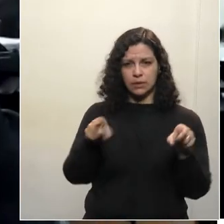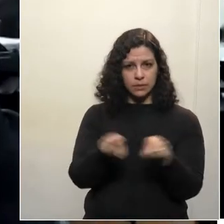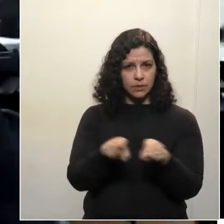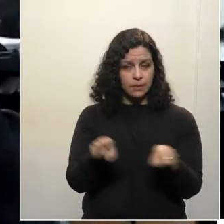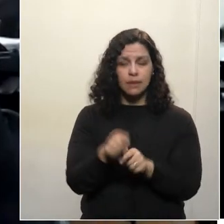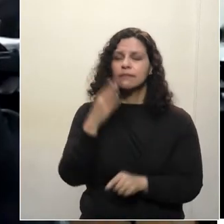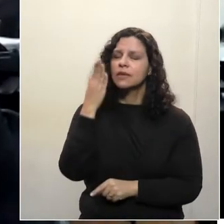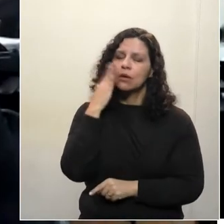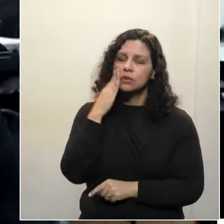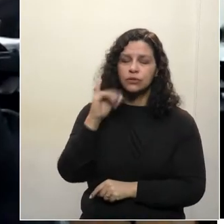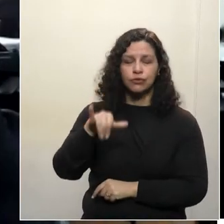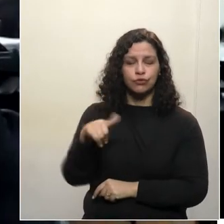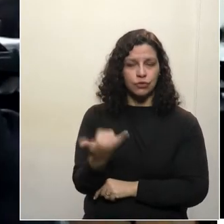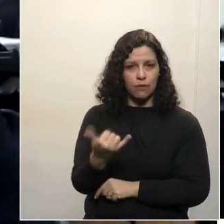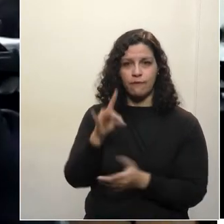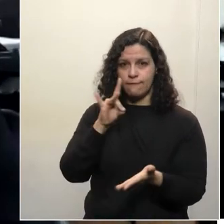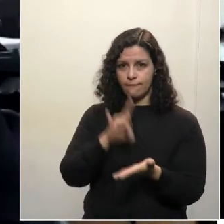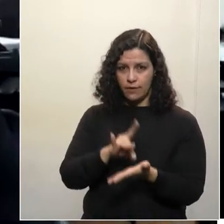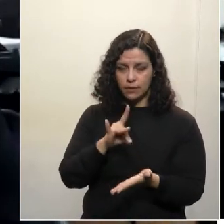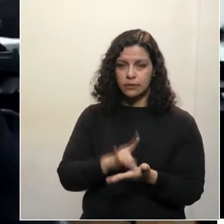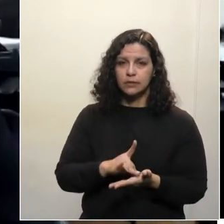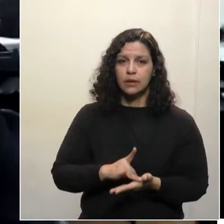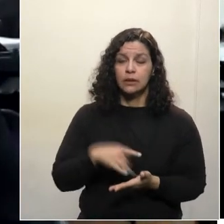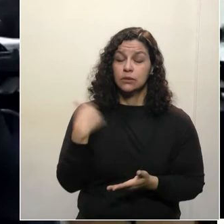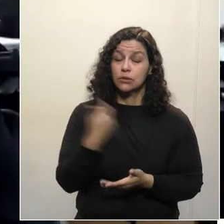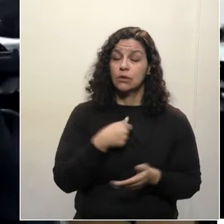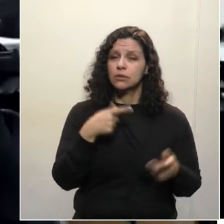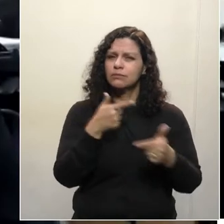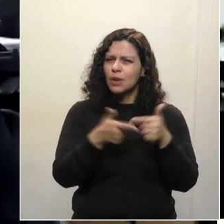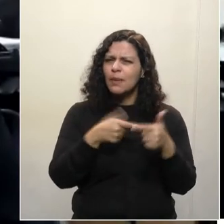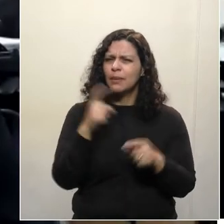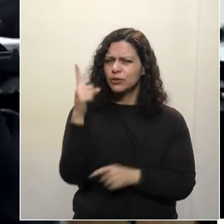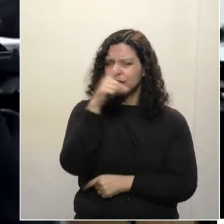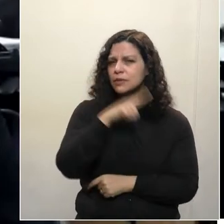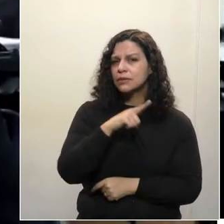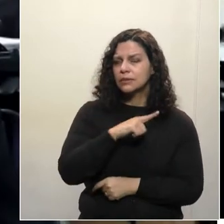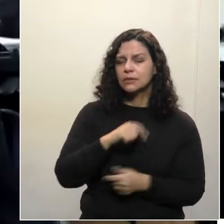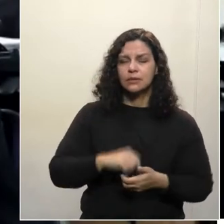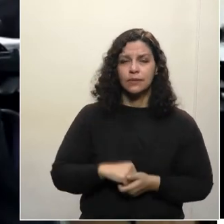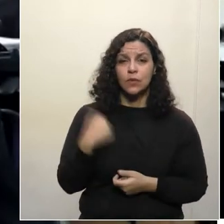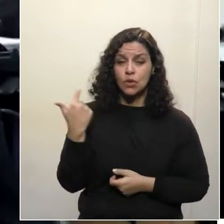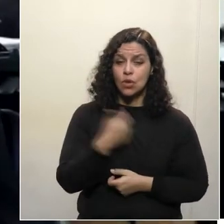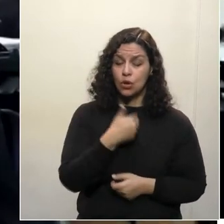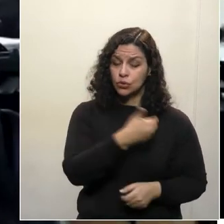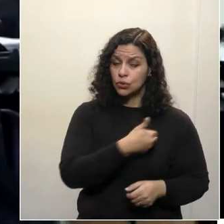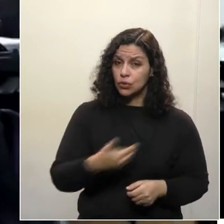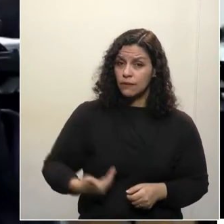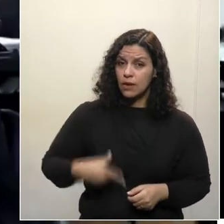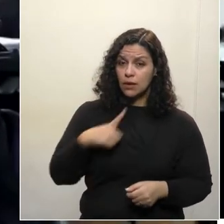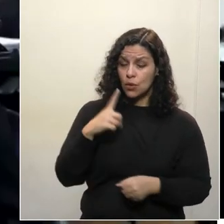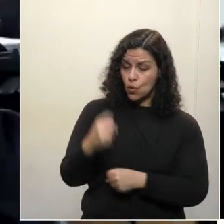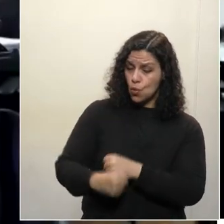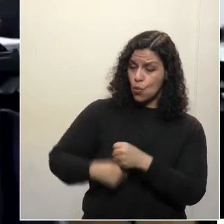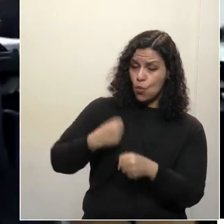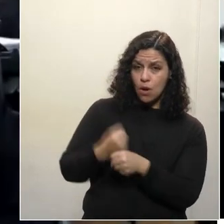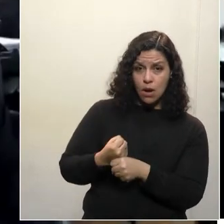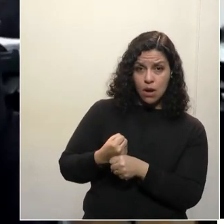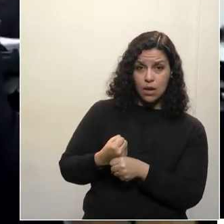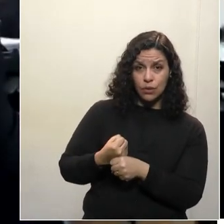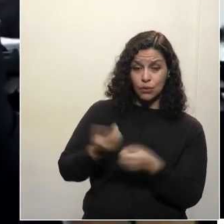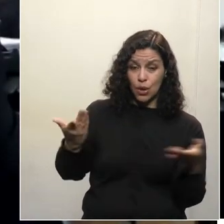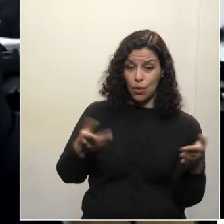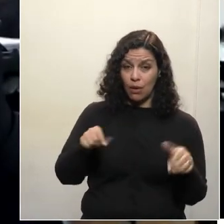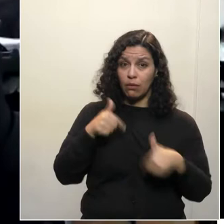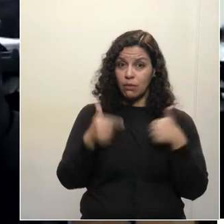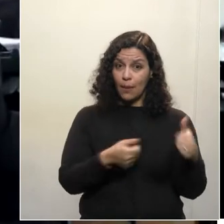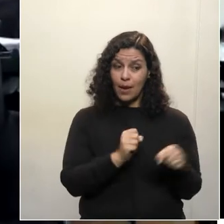Tenho a certeza, Jacob Ross, que, de fato, é um quadro difícil. Nosso governo tem um ano e um ano de pandemia,